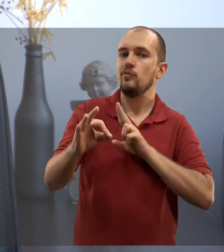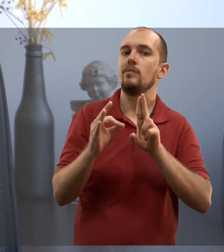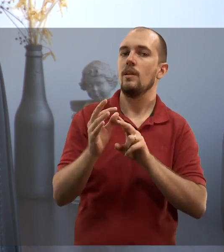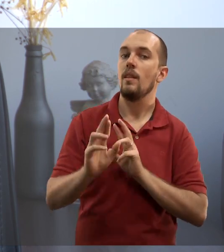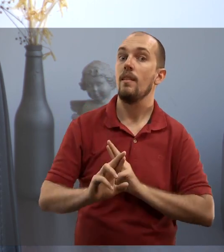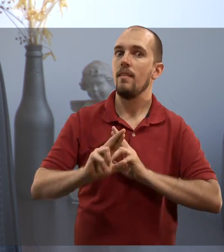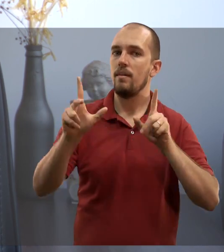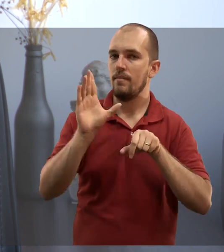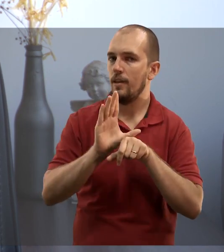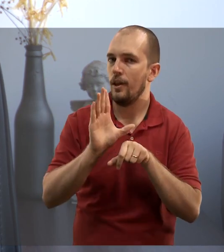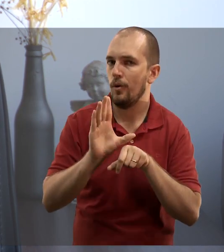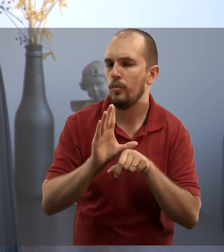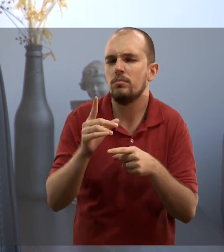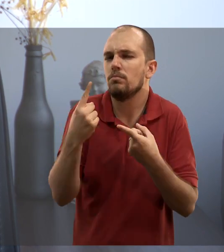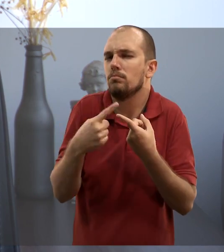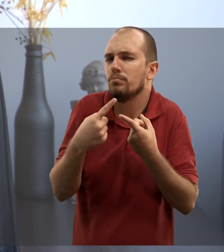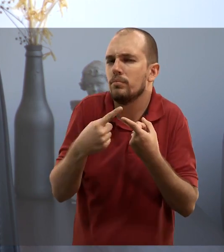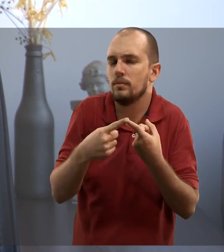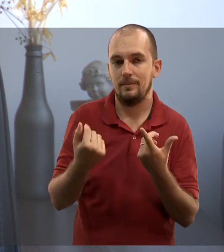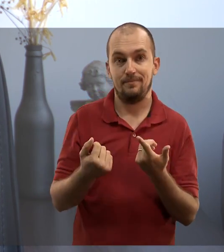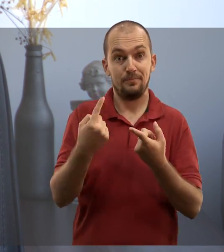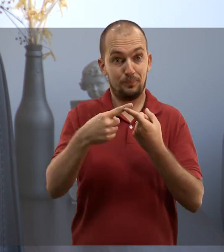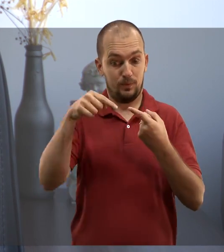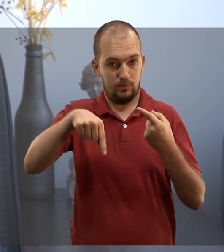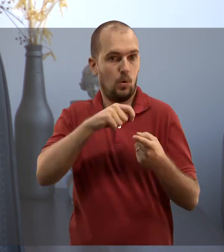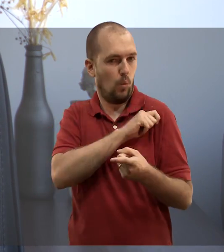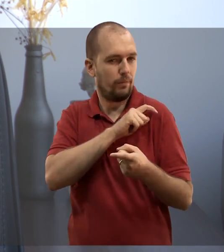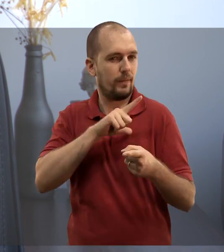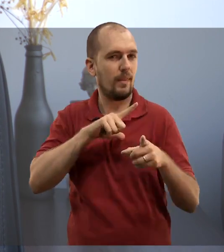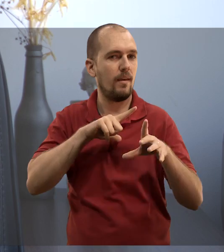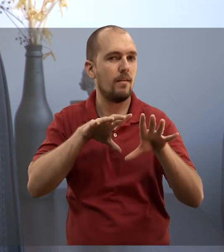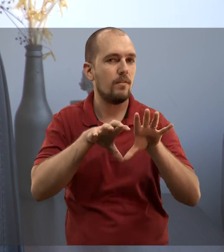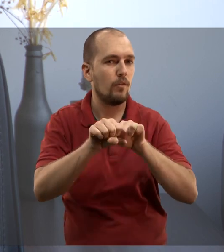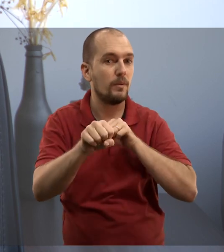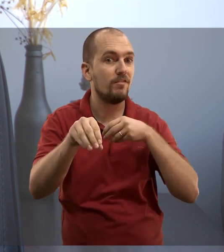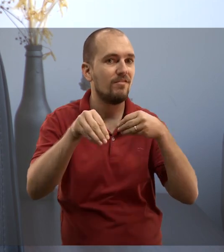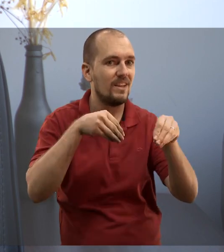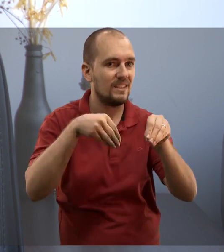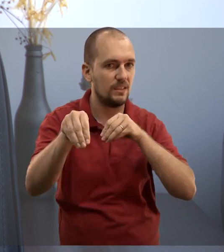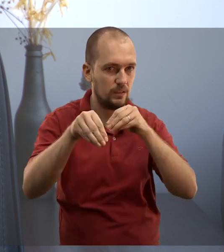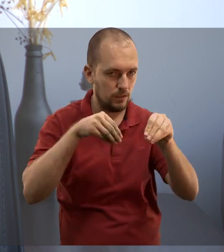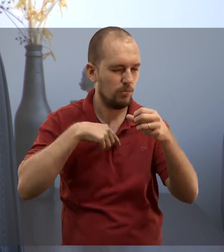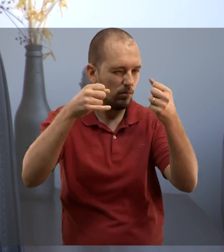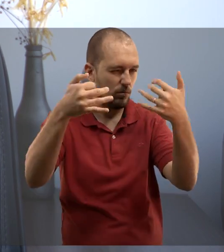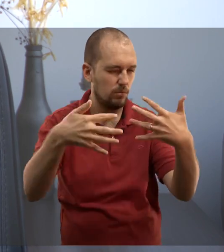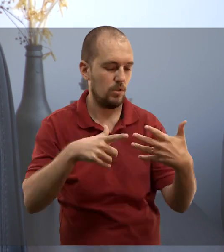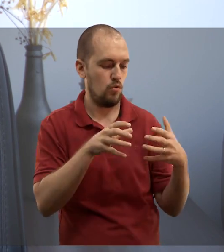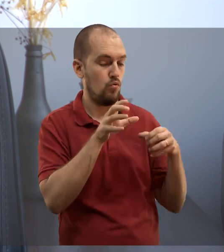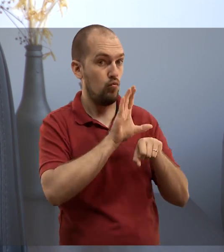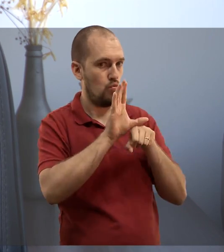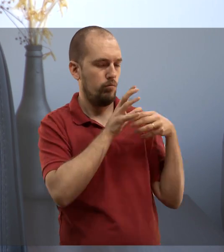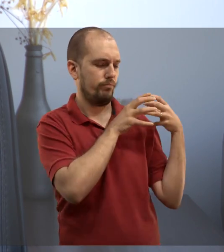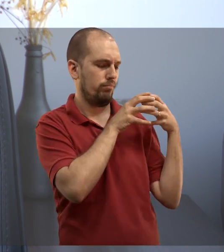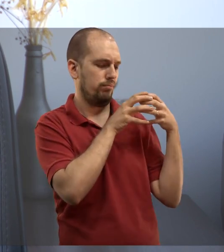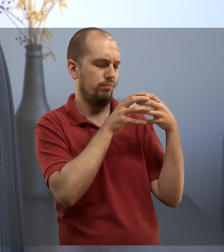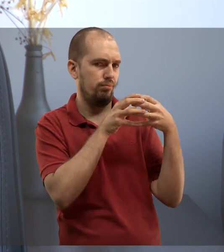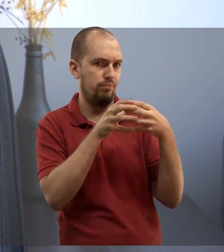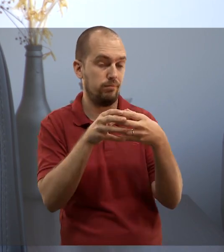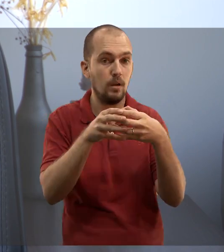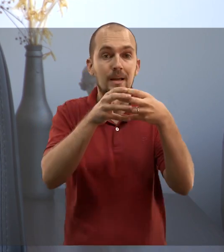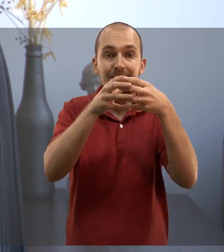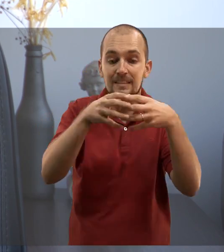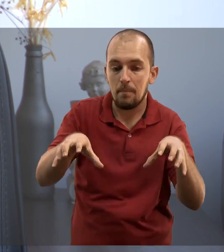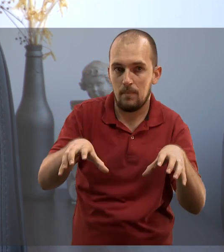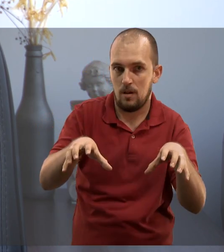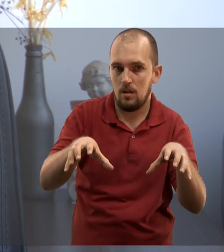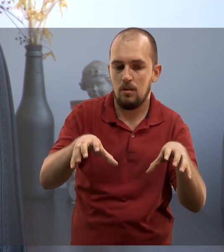é que aqui na UFSCar ele tem a possibilidade de articular e de flexibilizar a sua formação. Então ao final do